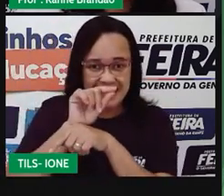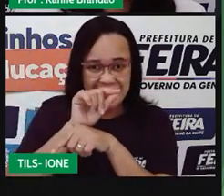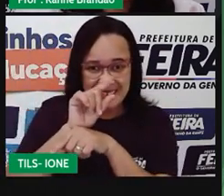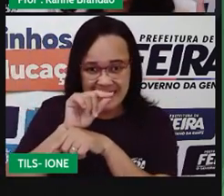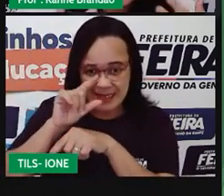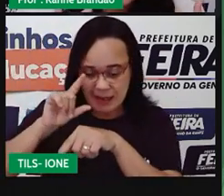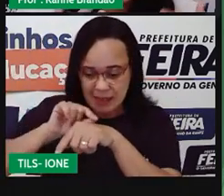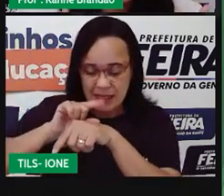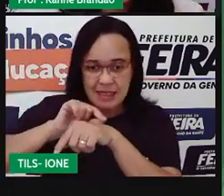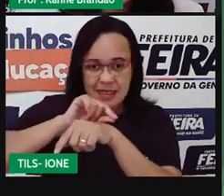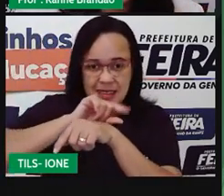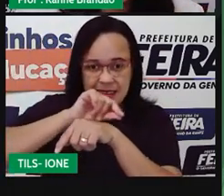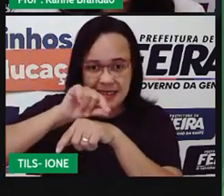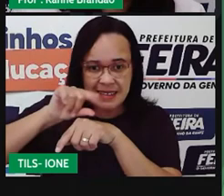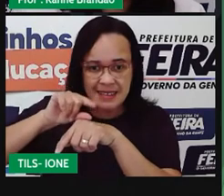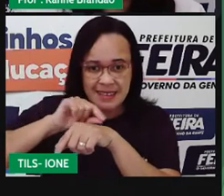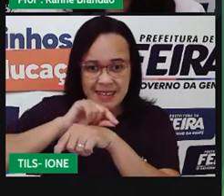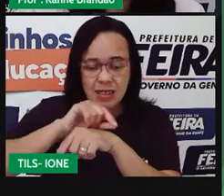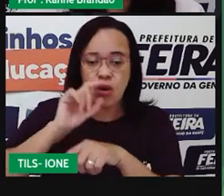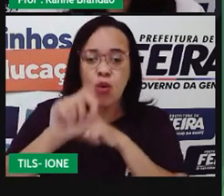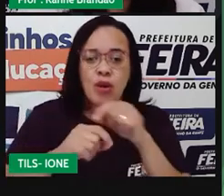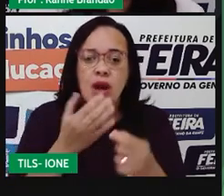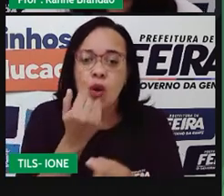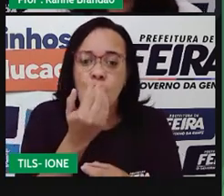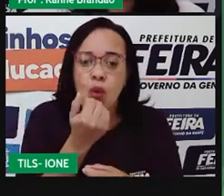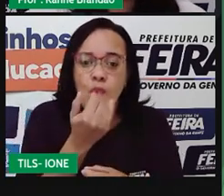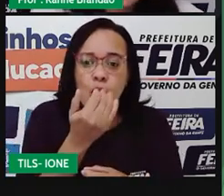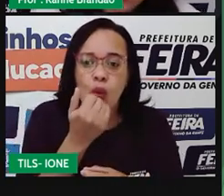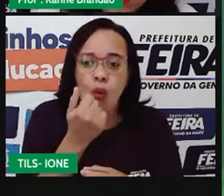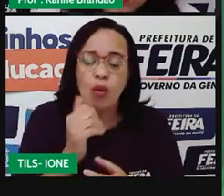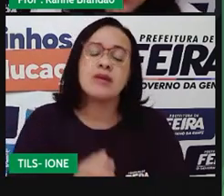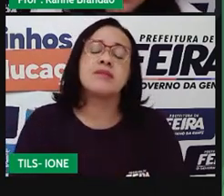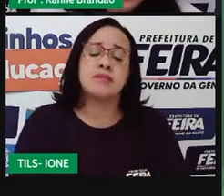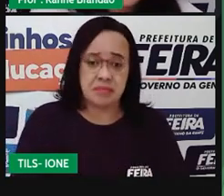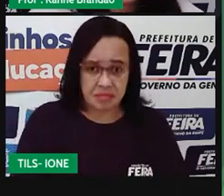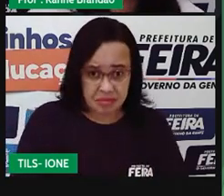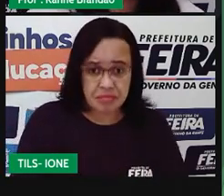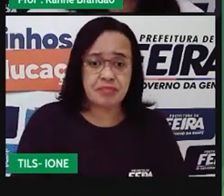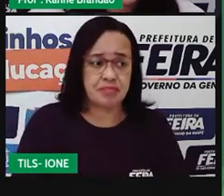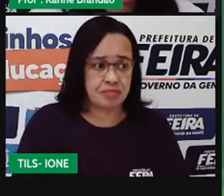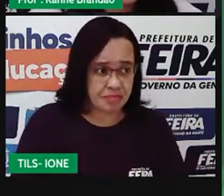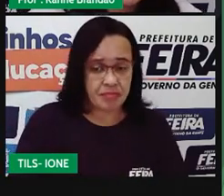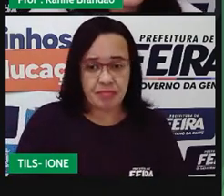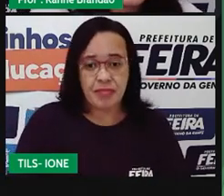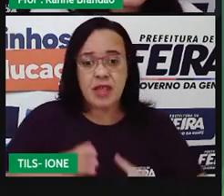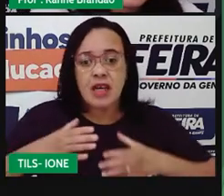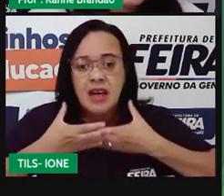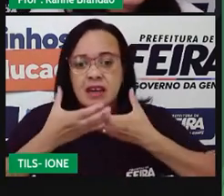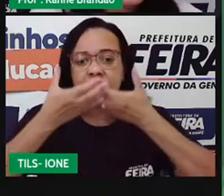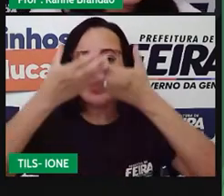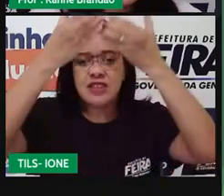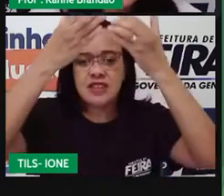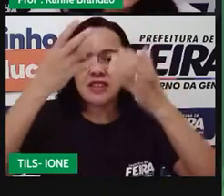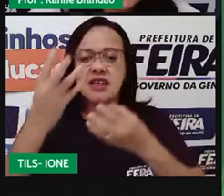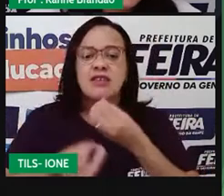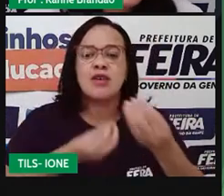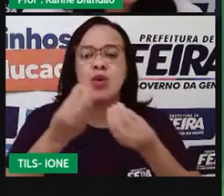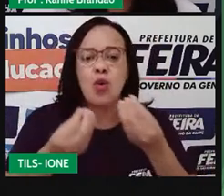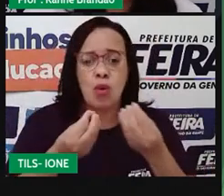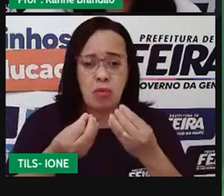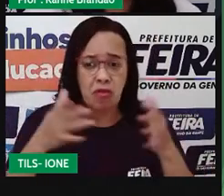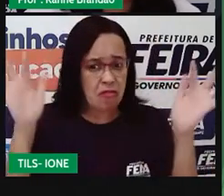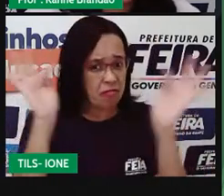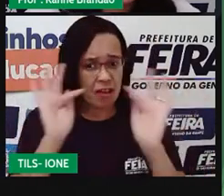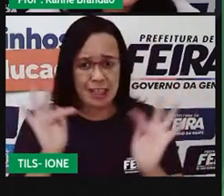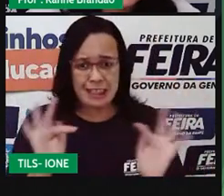eles estão se alimentando de indivíduos que fazem mal à girafa e ao peixe. Que causam doenças, que